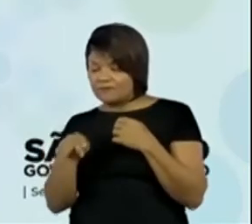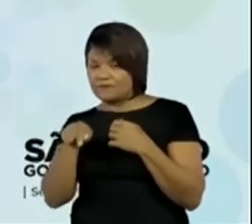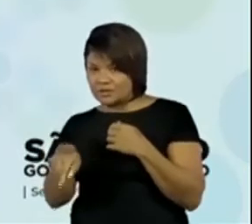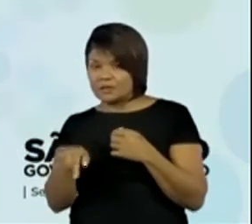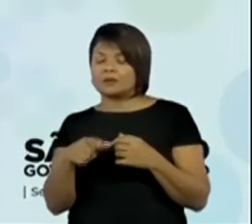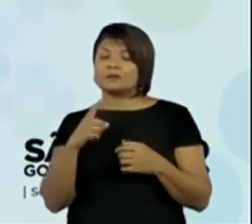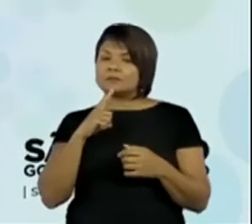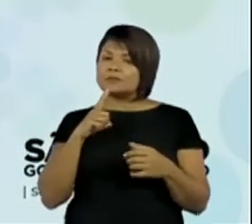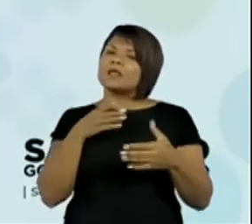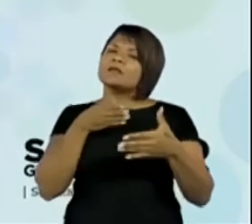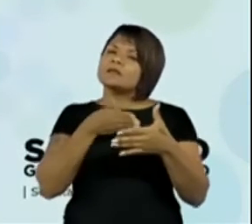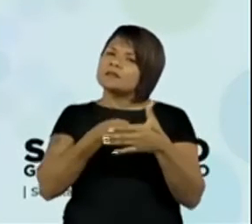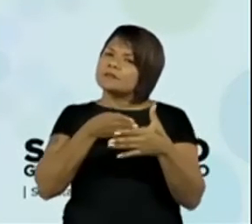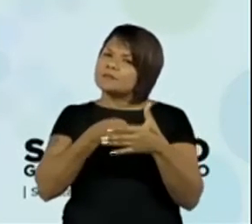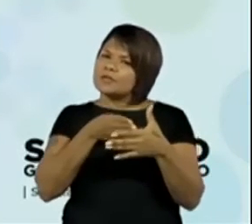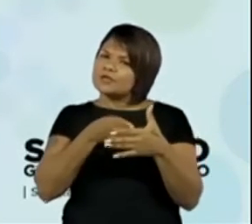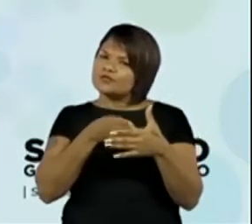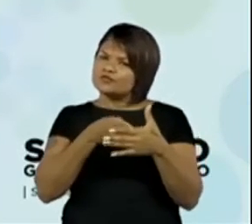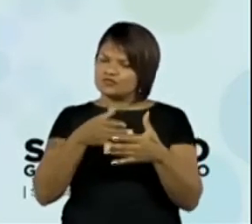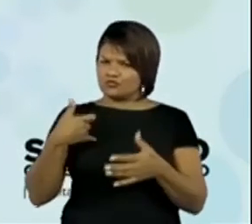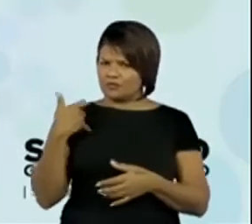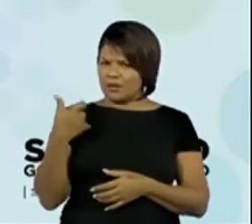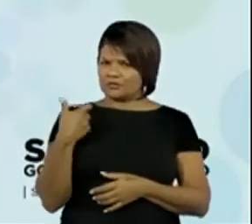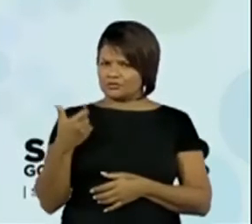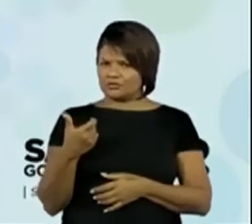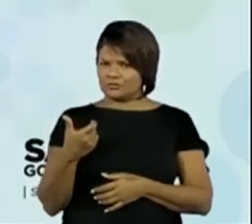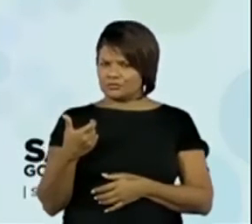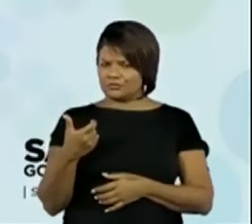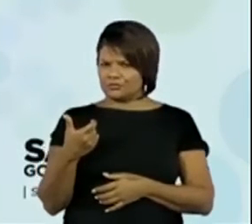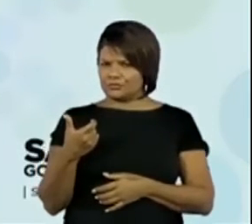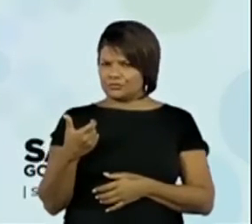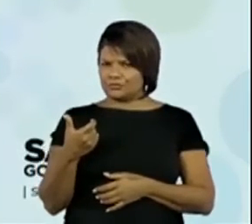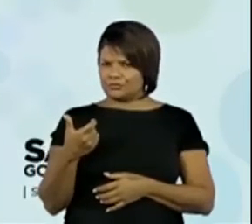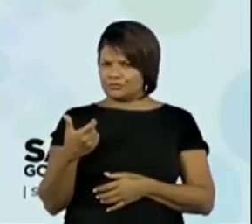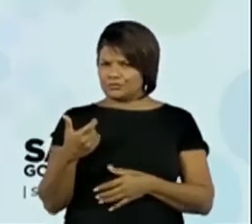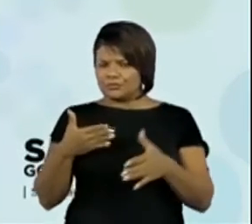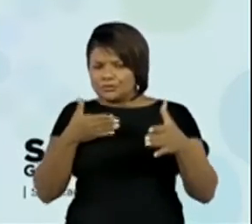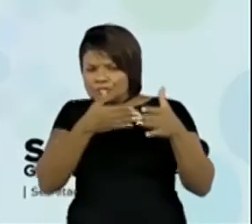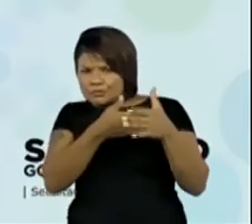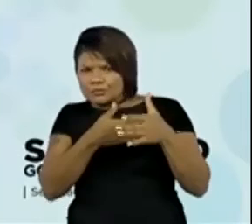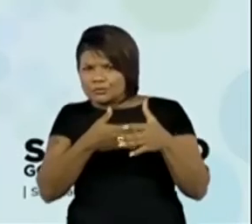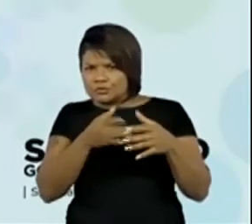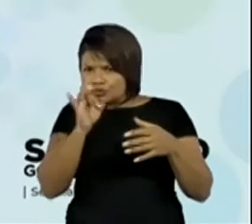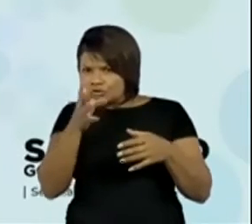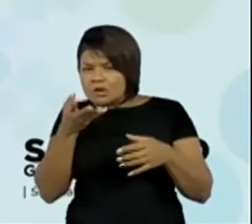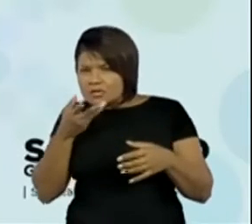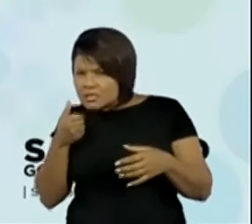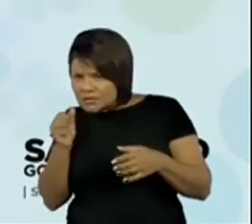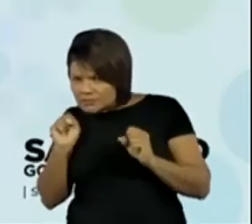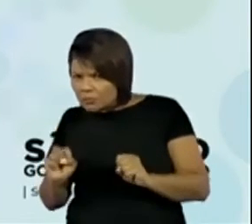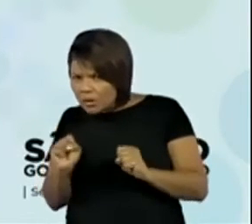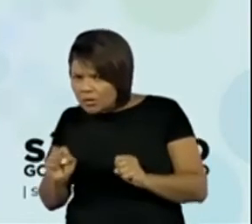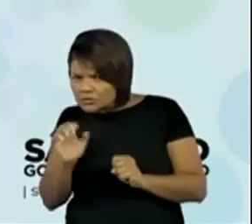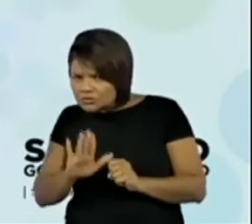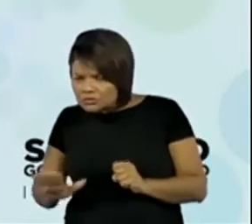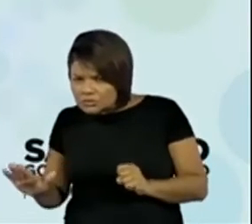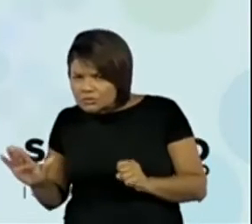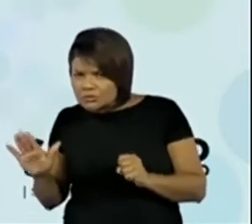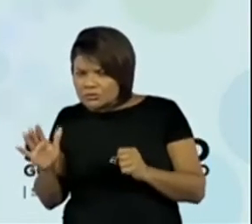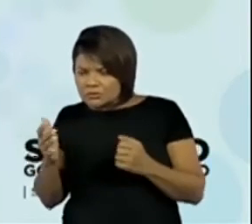idade. Você acha que só criança pode brincar, só